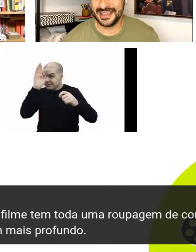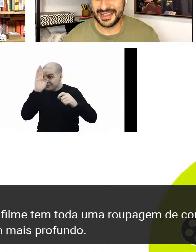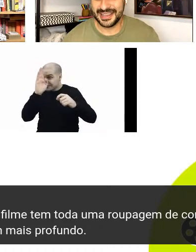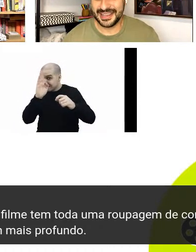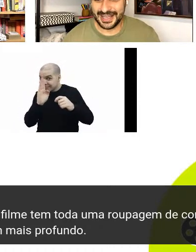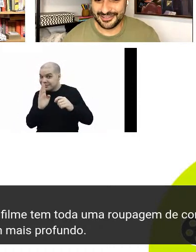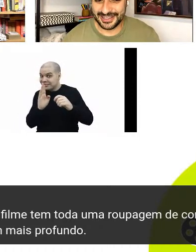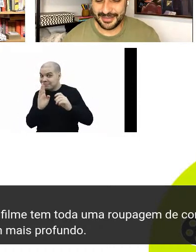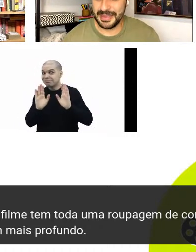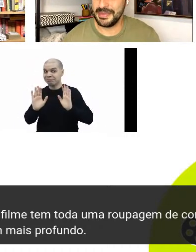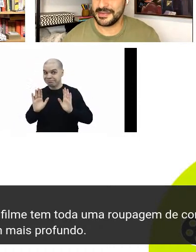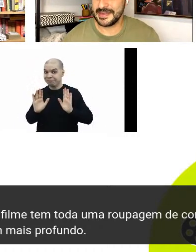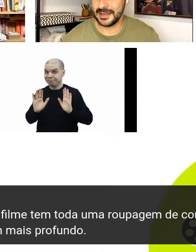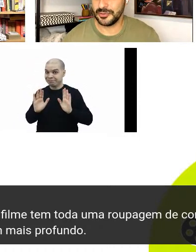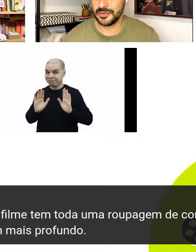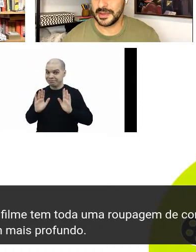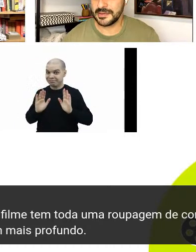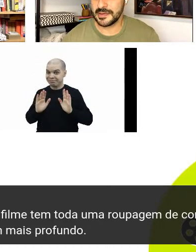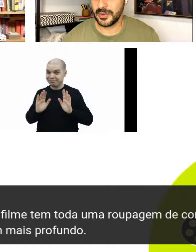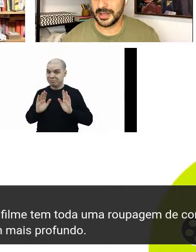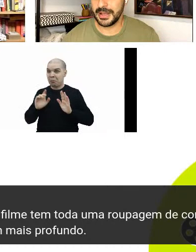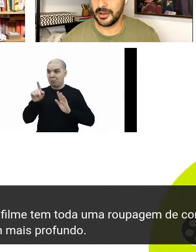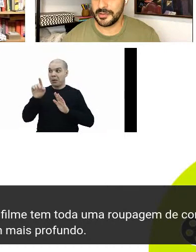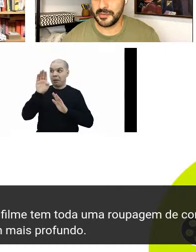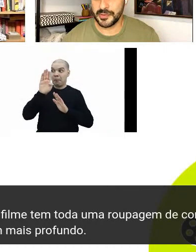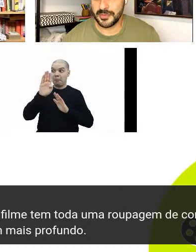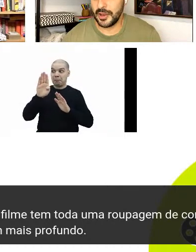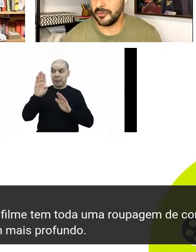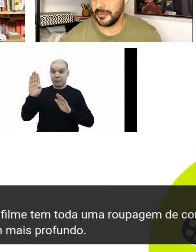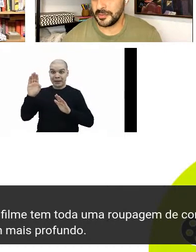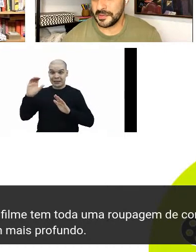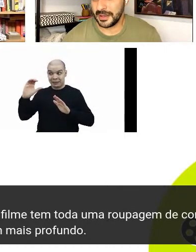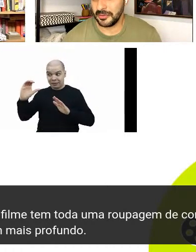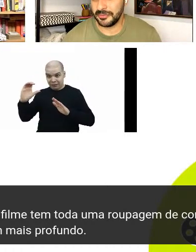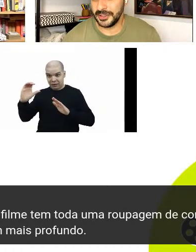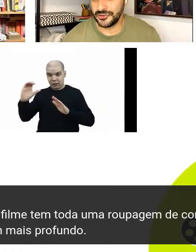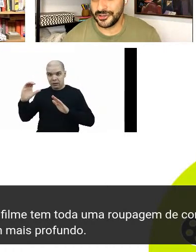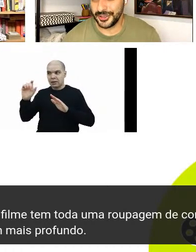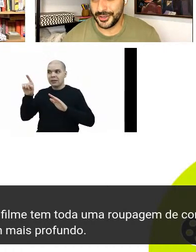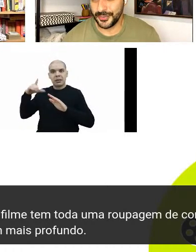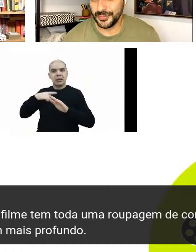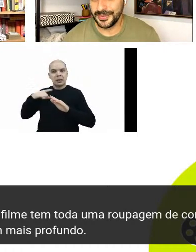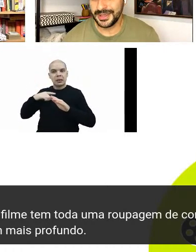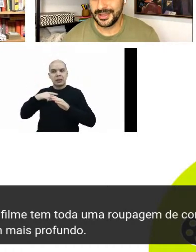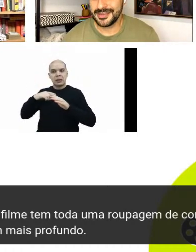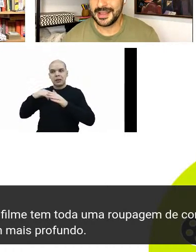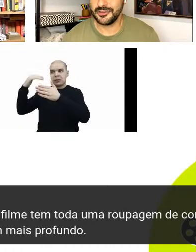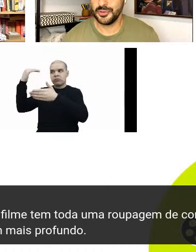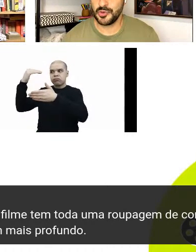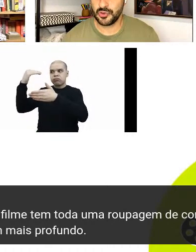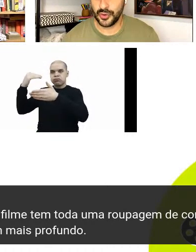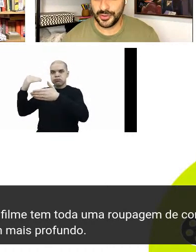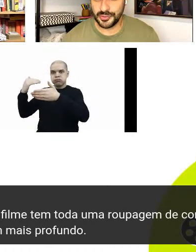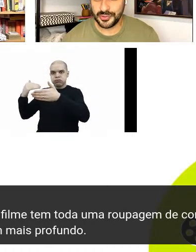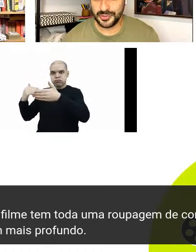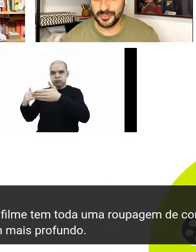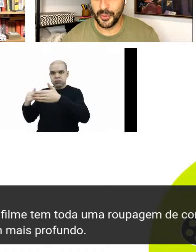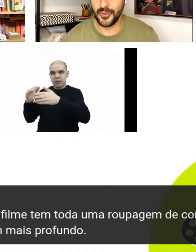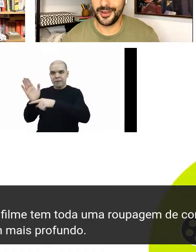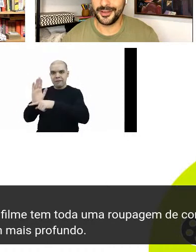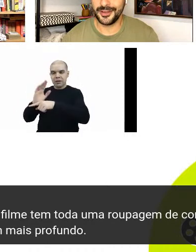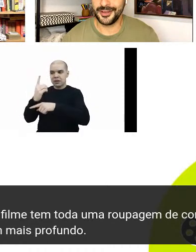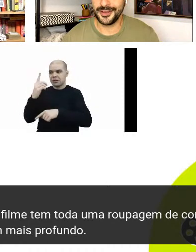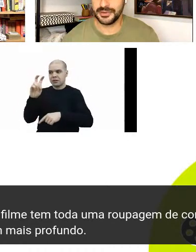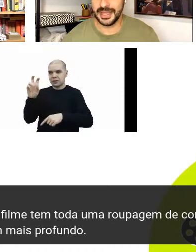lista pela lista da BBC, dos 250 melhores filmes, o melhor filme do século XX e I, Cidade dos Sonhos,